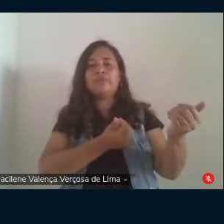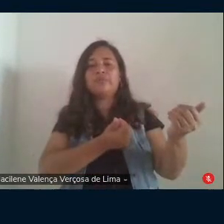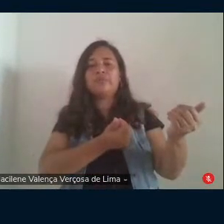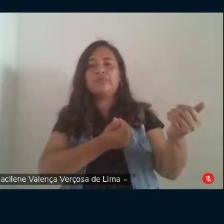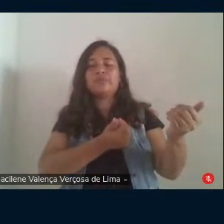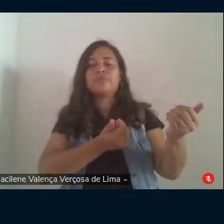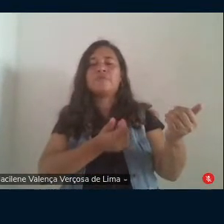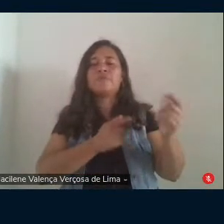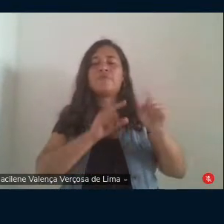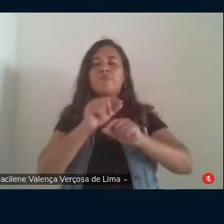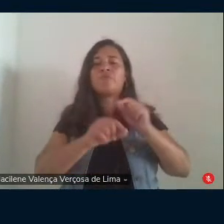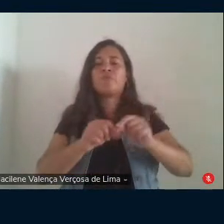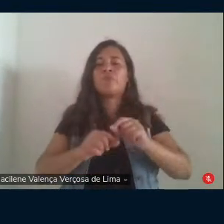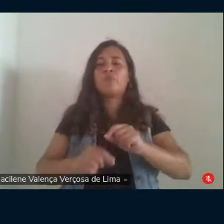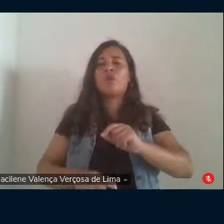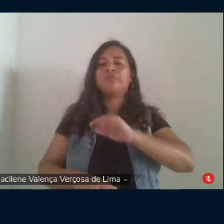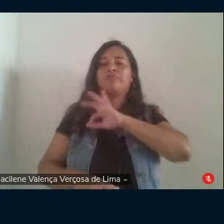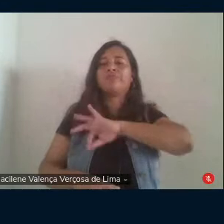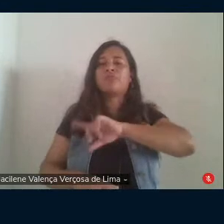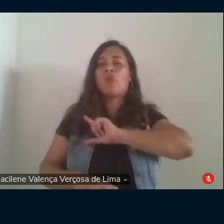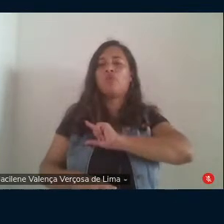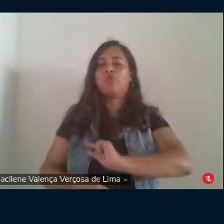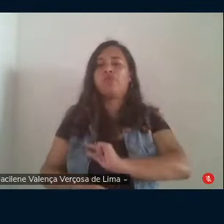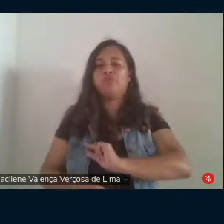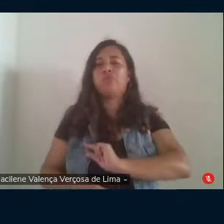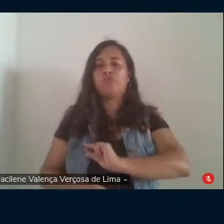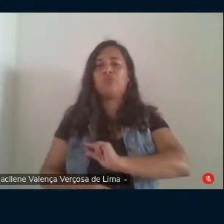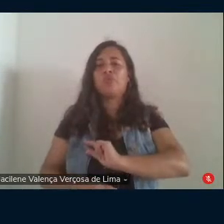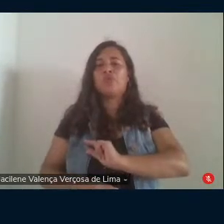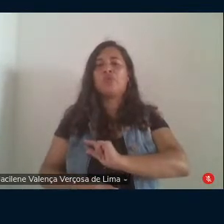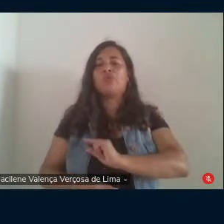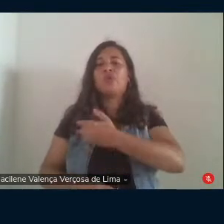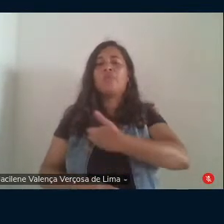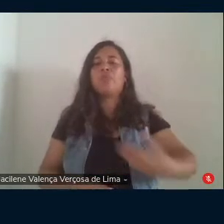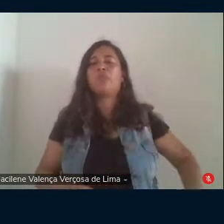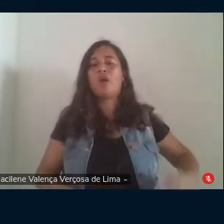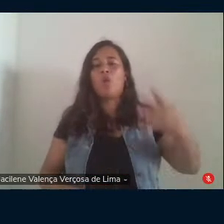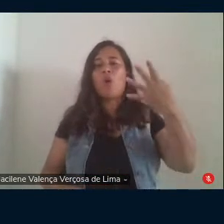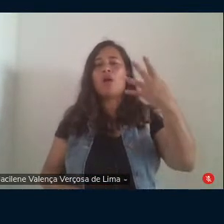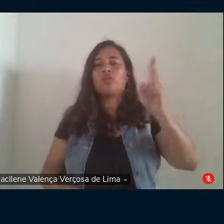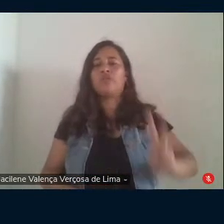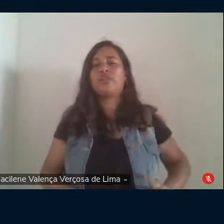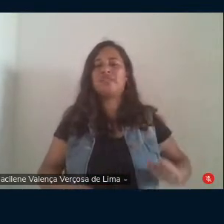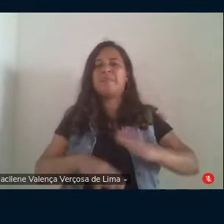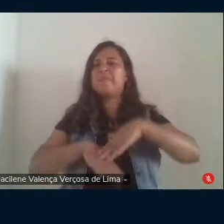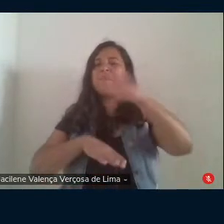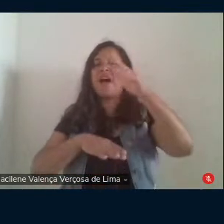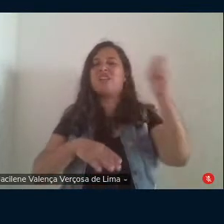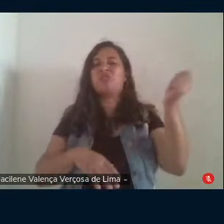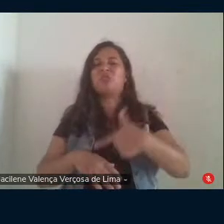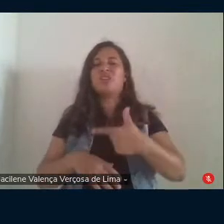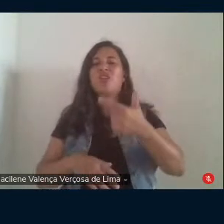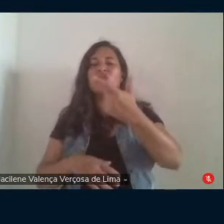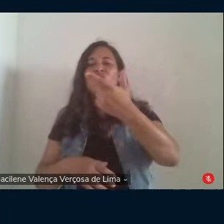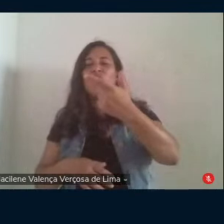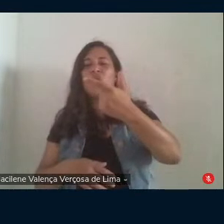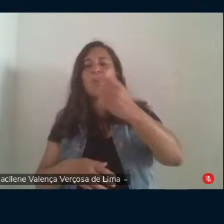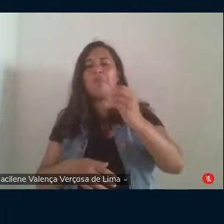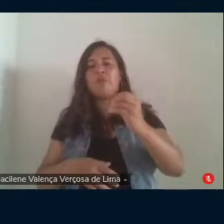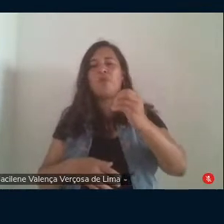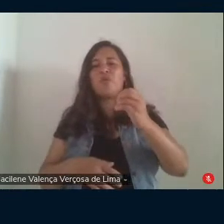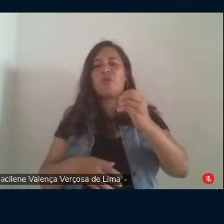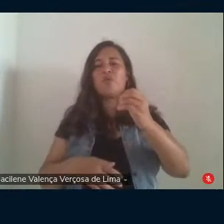às universidades públicas no país é quatro vezes maior que em 2004 a agência